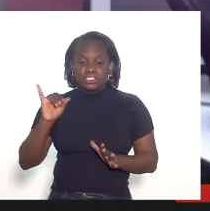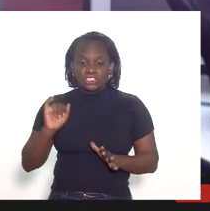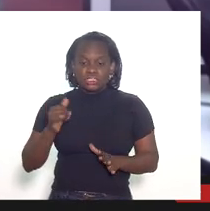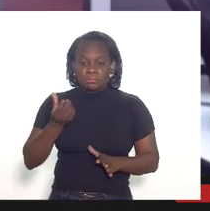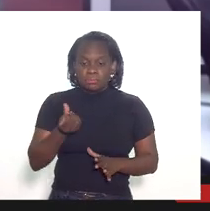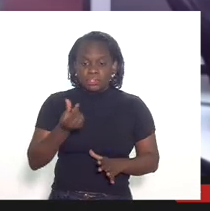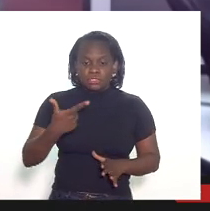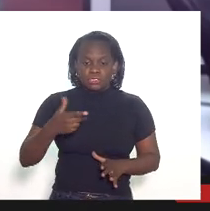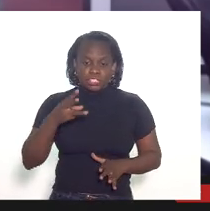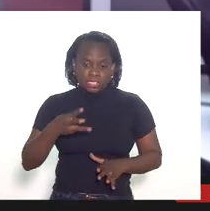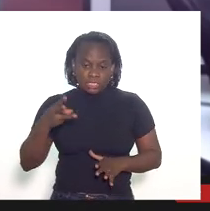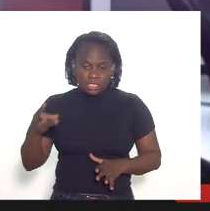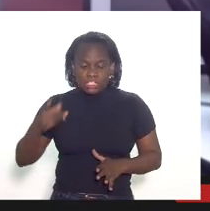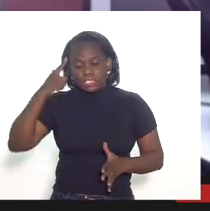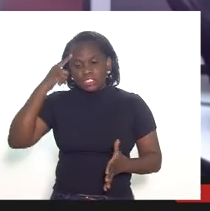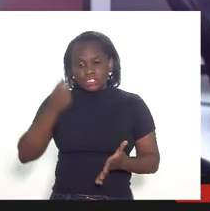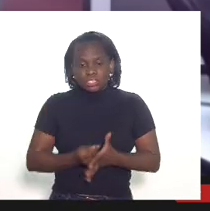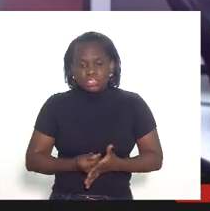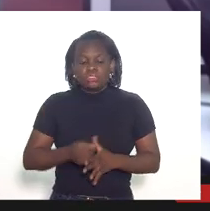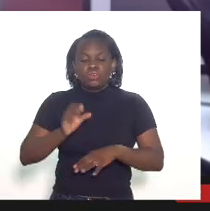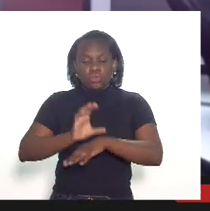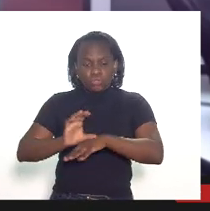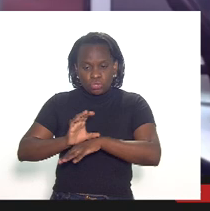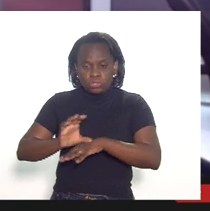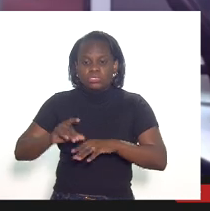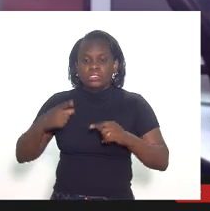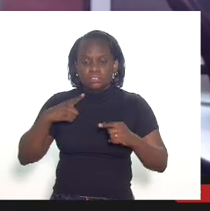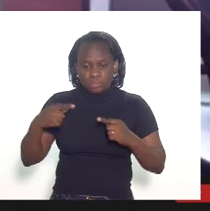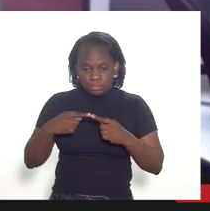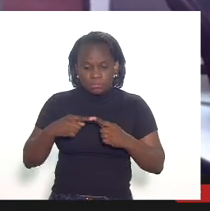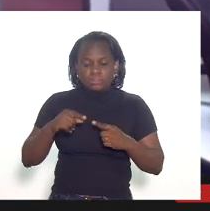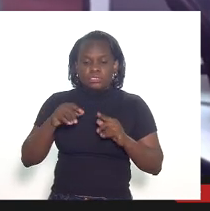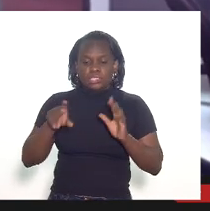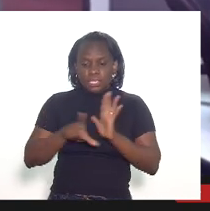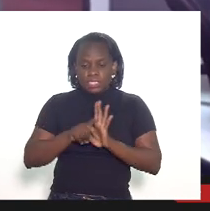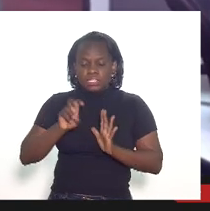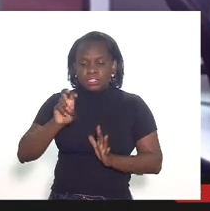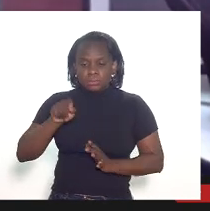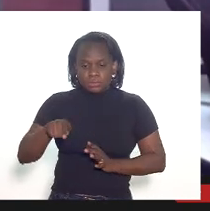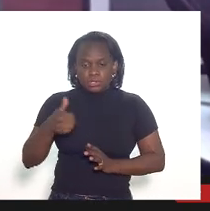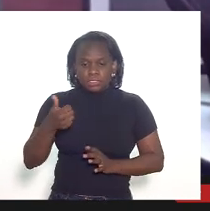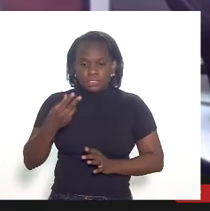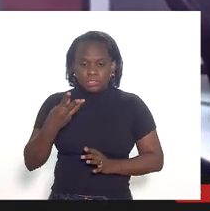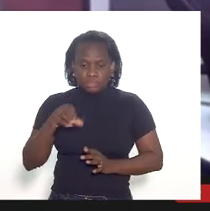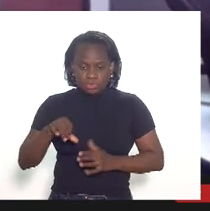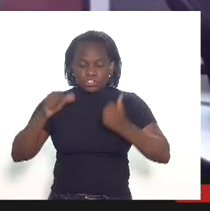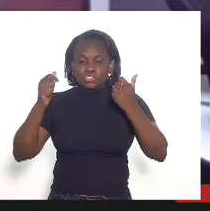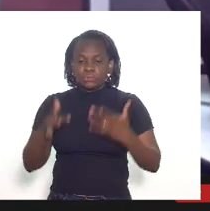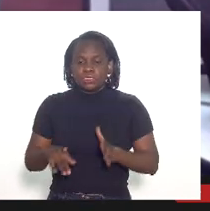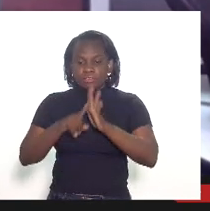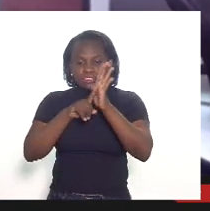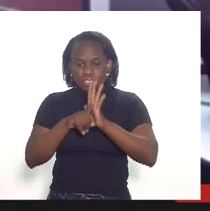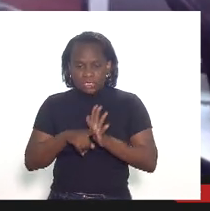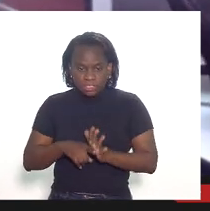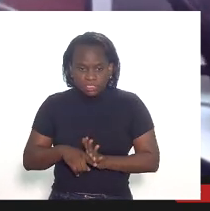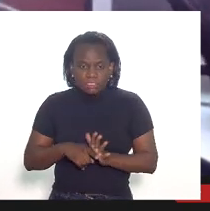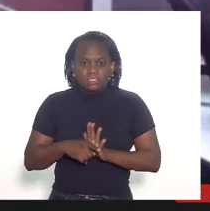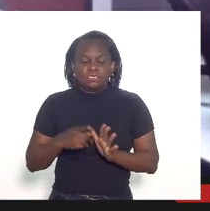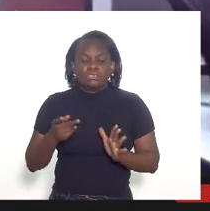que decidiu pela constitucionalidade da lei 5.139 em relação a parte da fiscalização